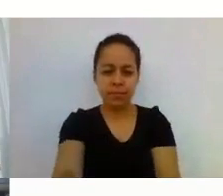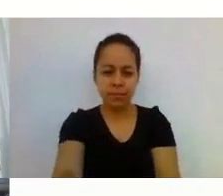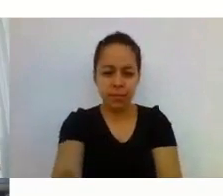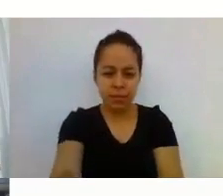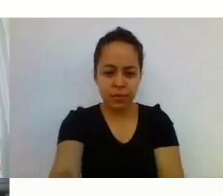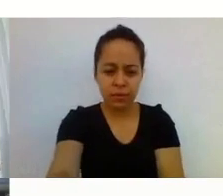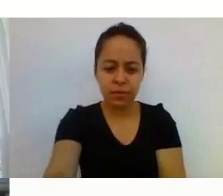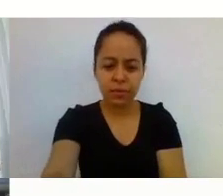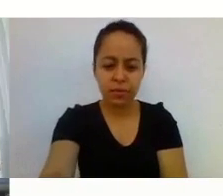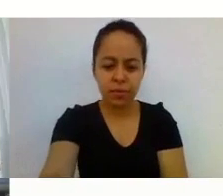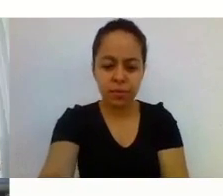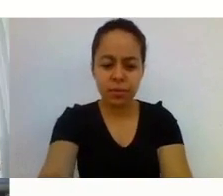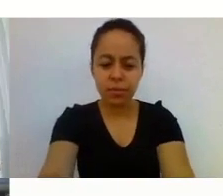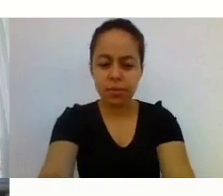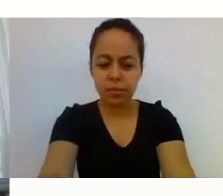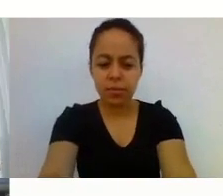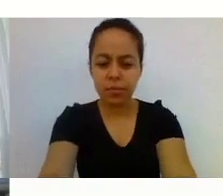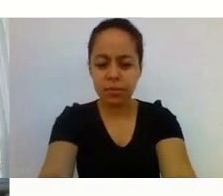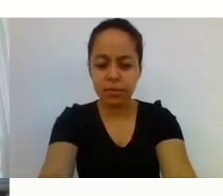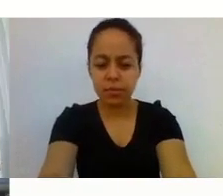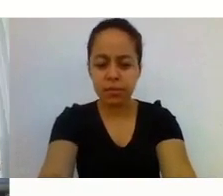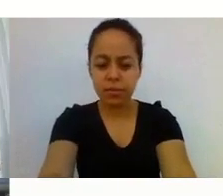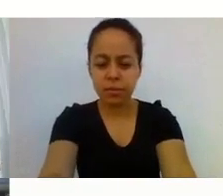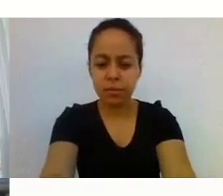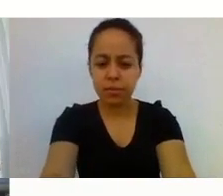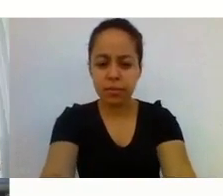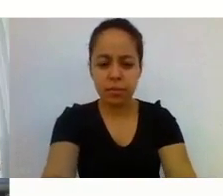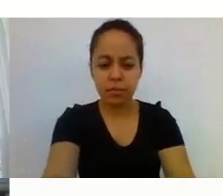Daremos início agora ao sorteio